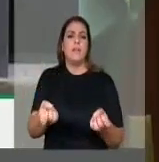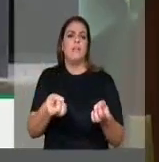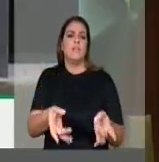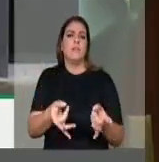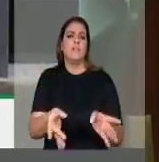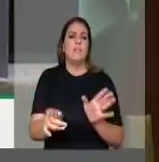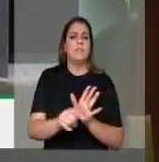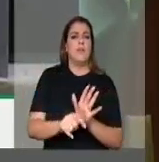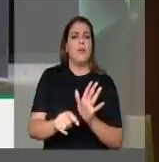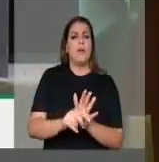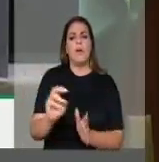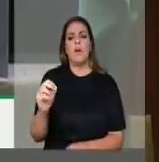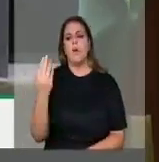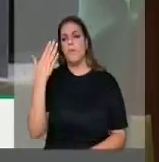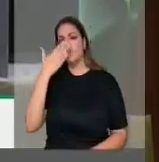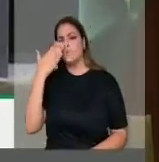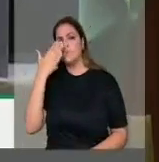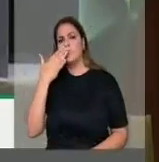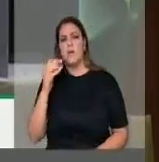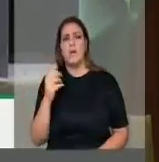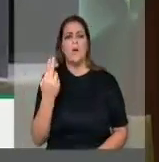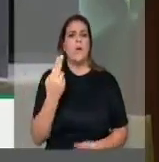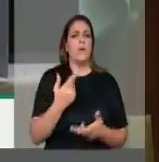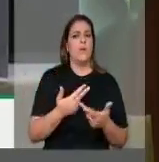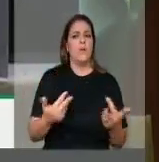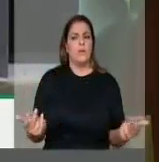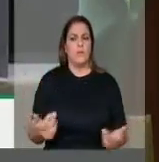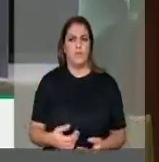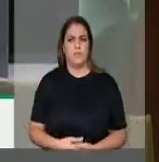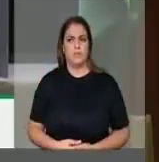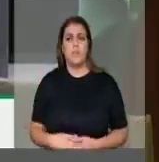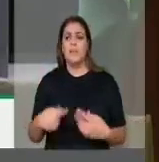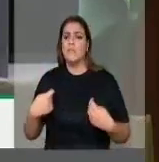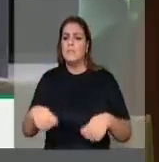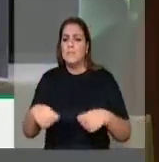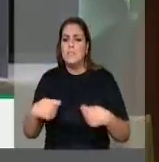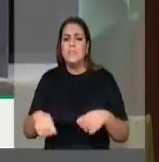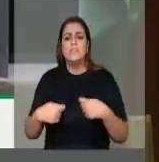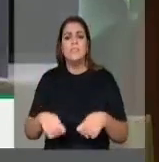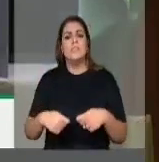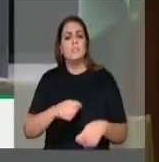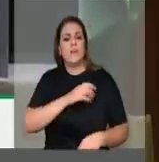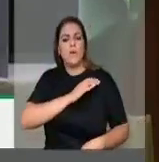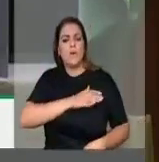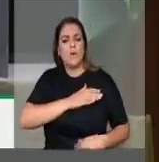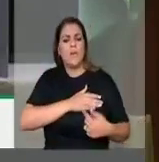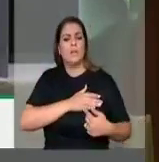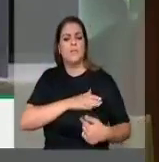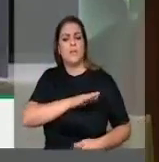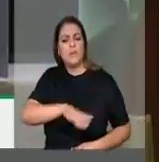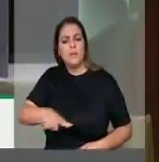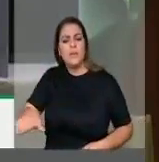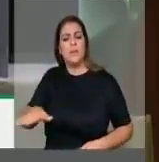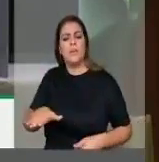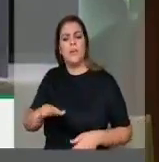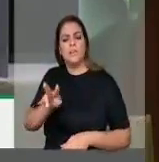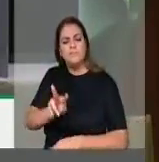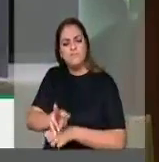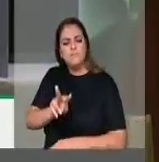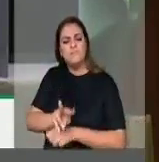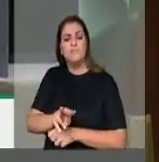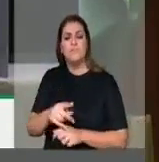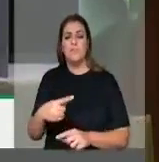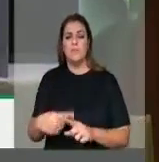temos que desarmar o coração das nossas crianças na infância, porque é o ódio que mata,